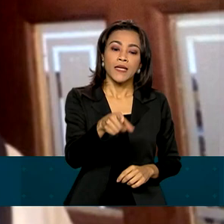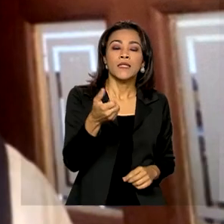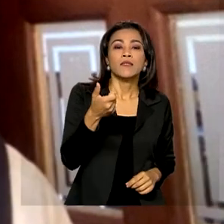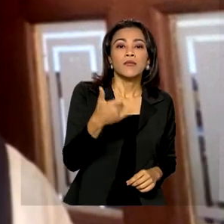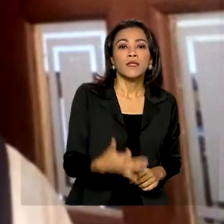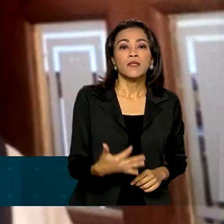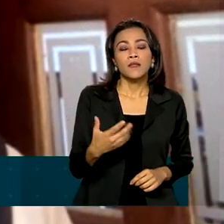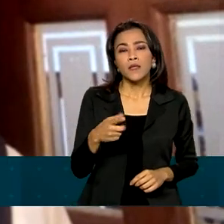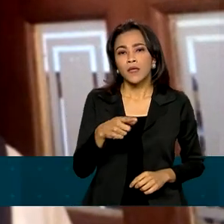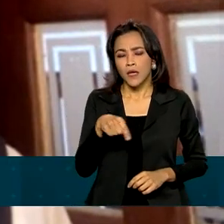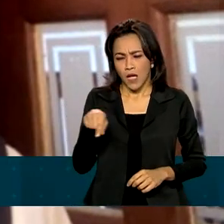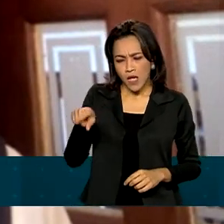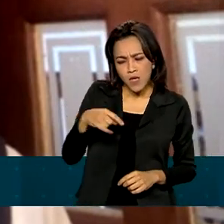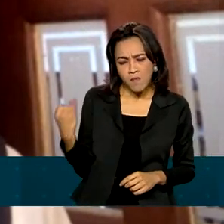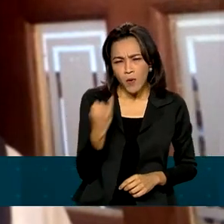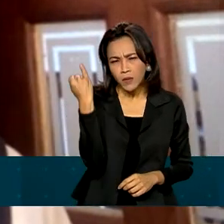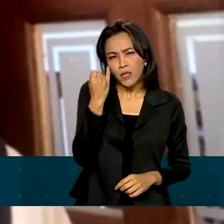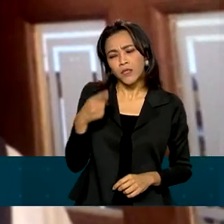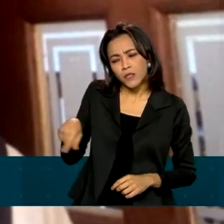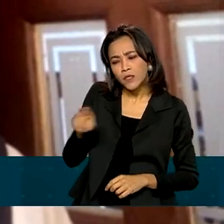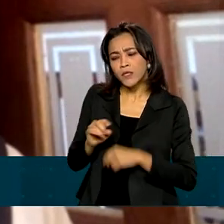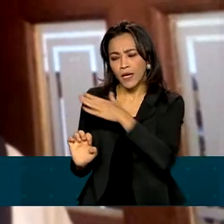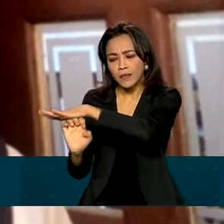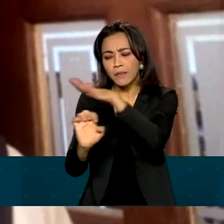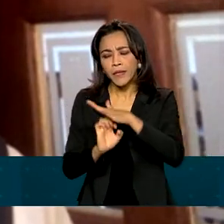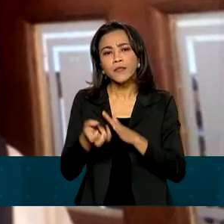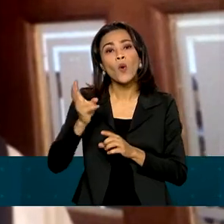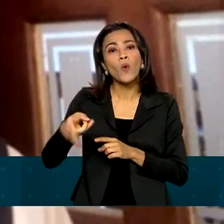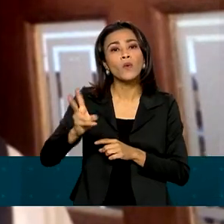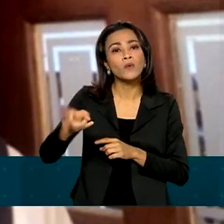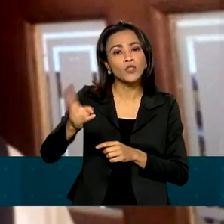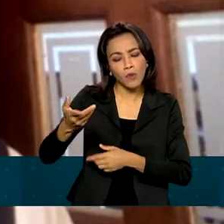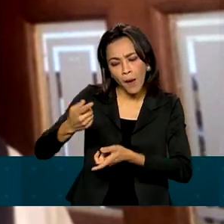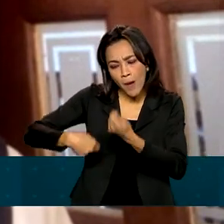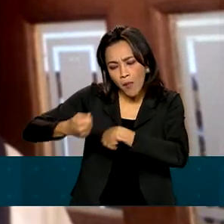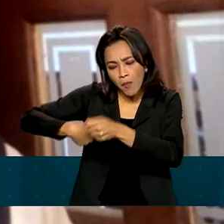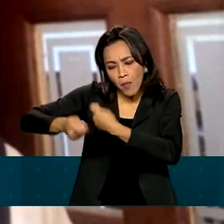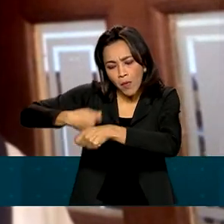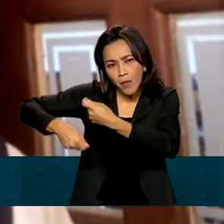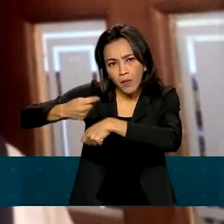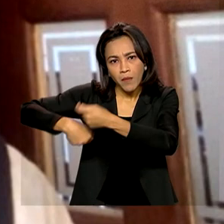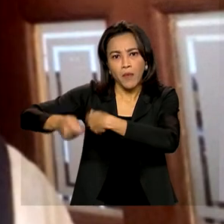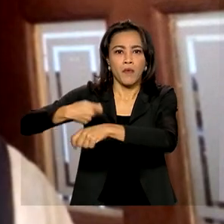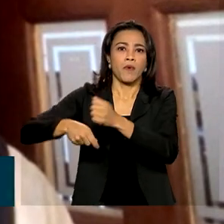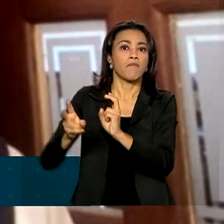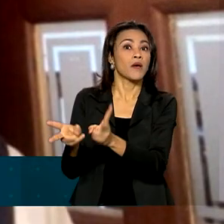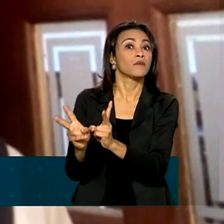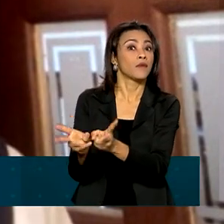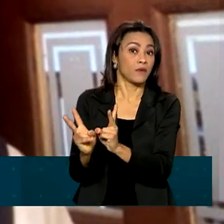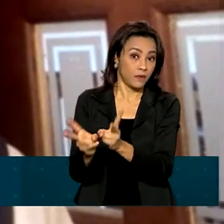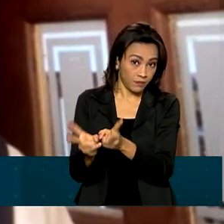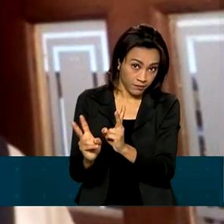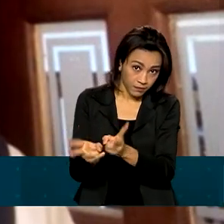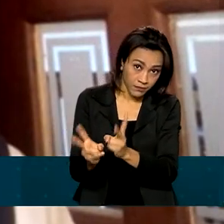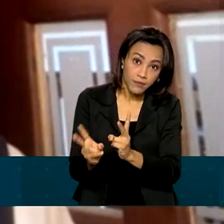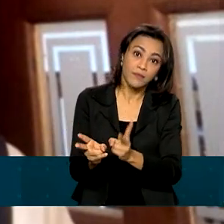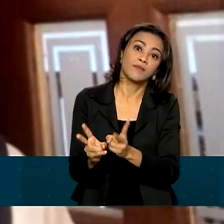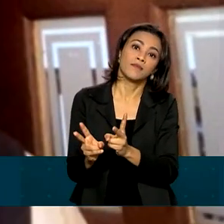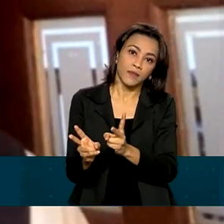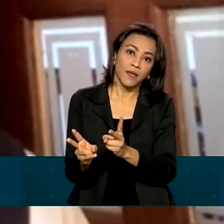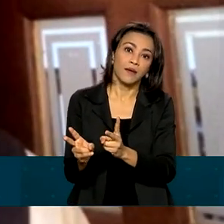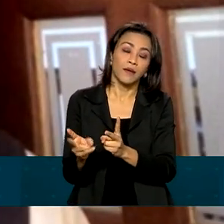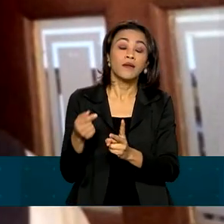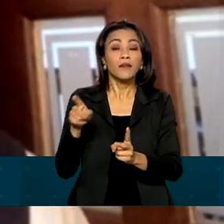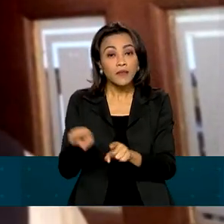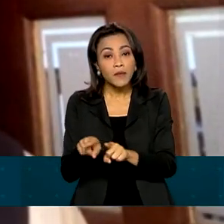manter suas atividades e também manter a questão que é principal, o nível de emprego.